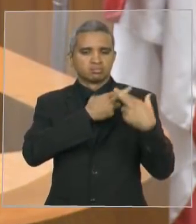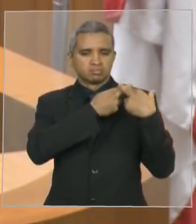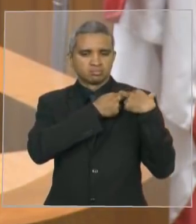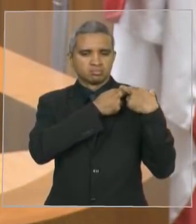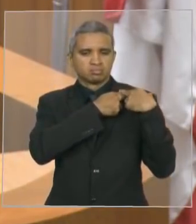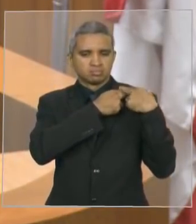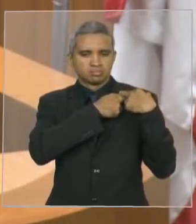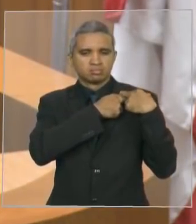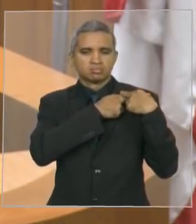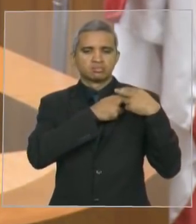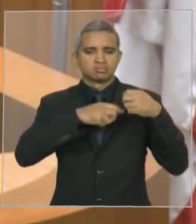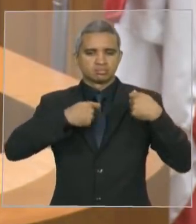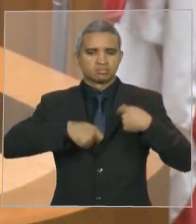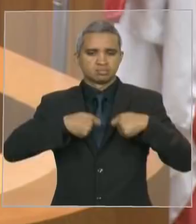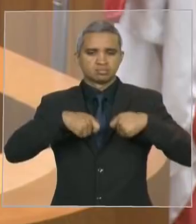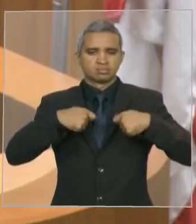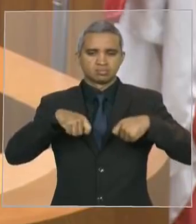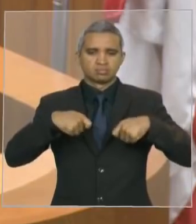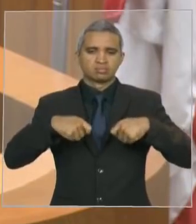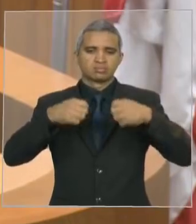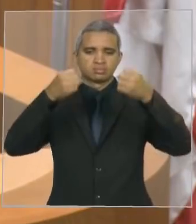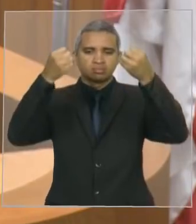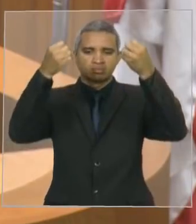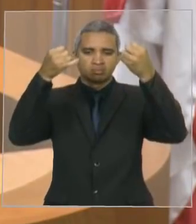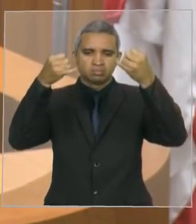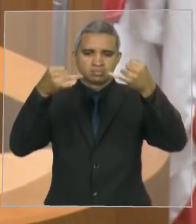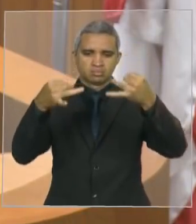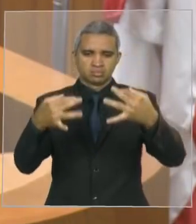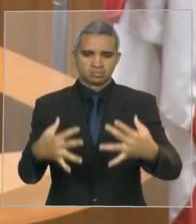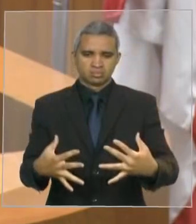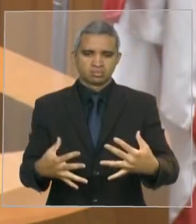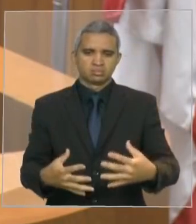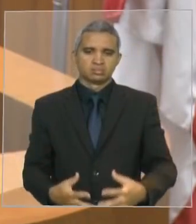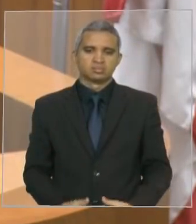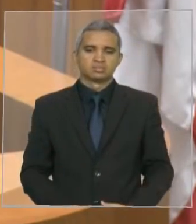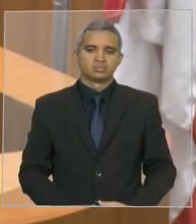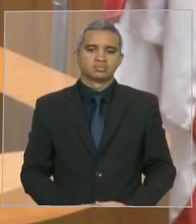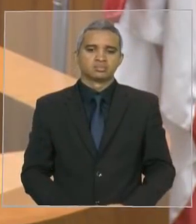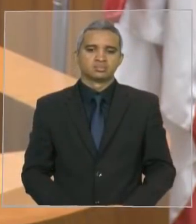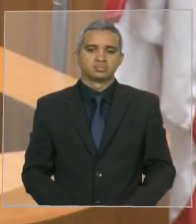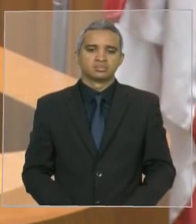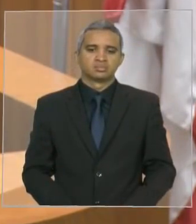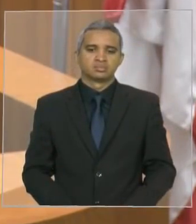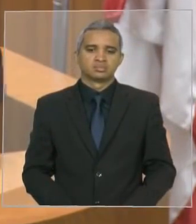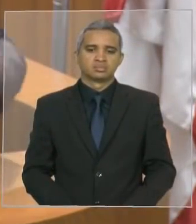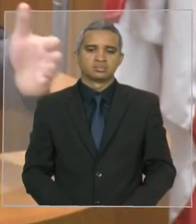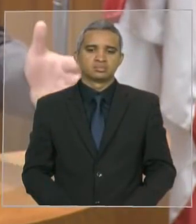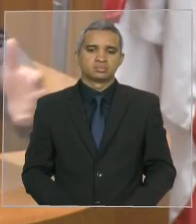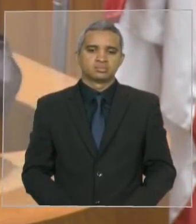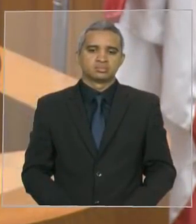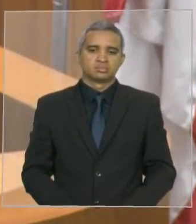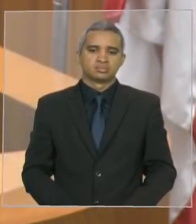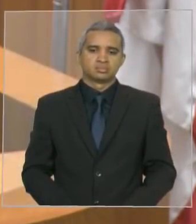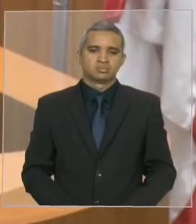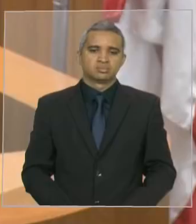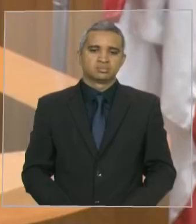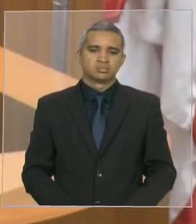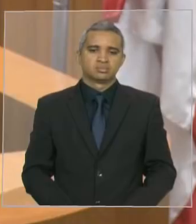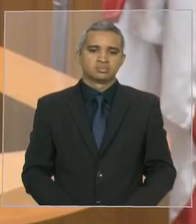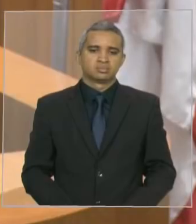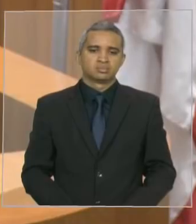condição de dar uma explicação para áudios